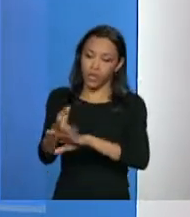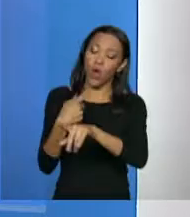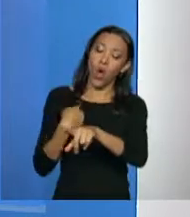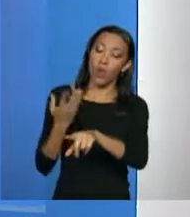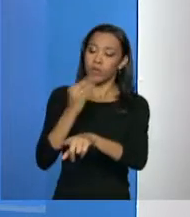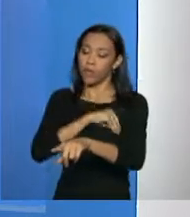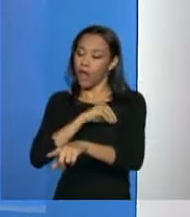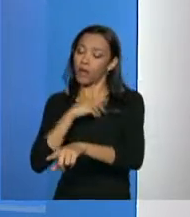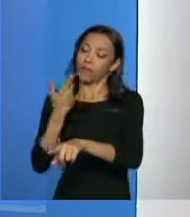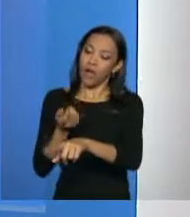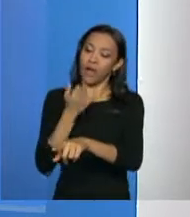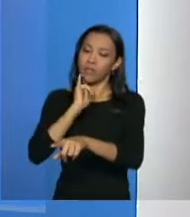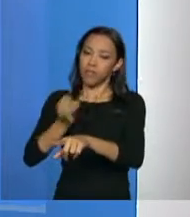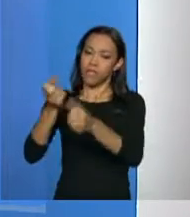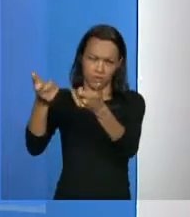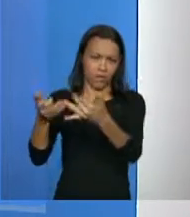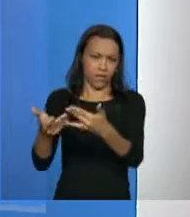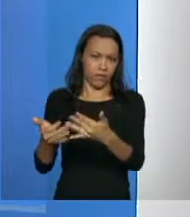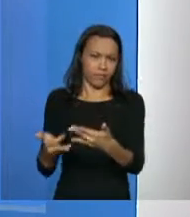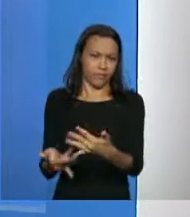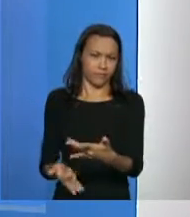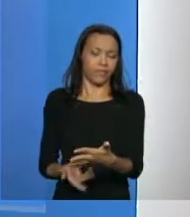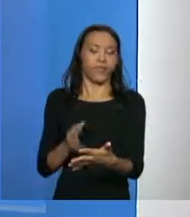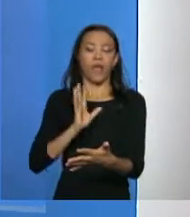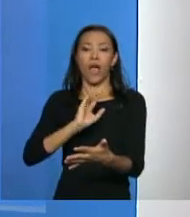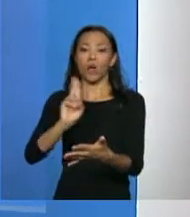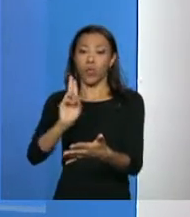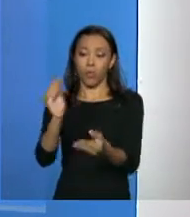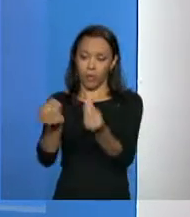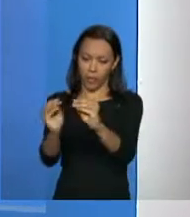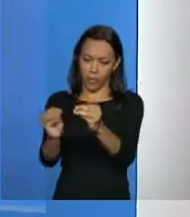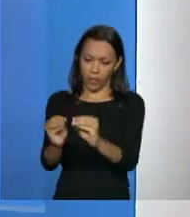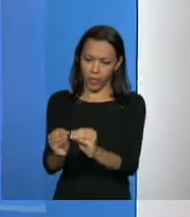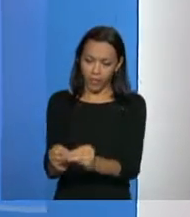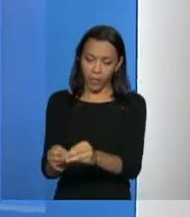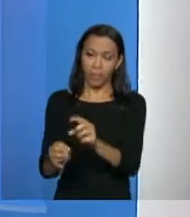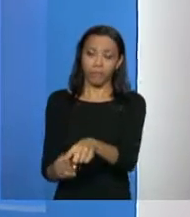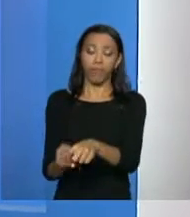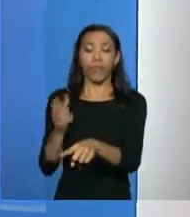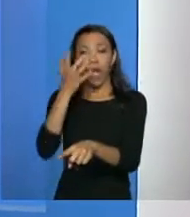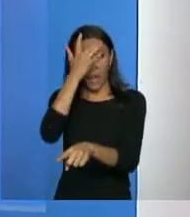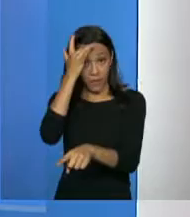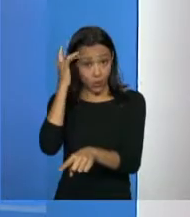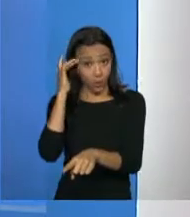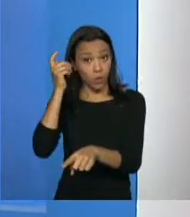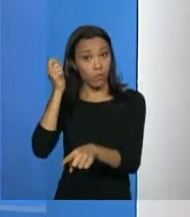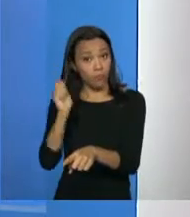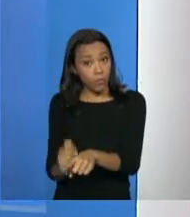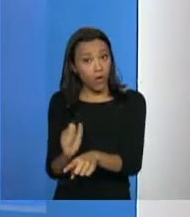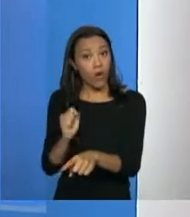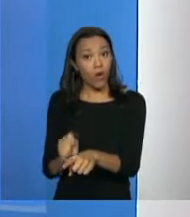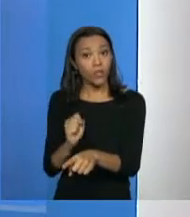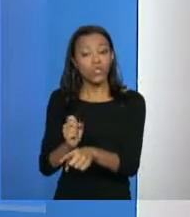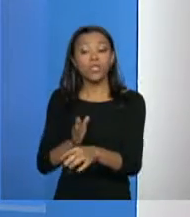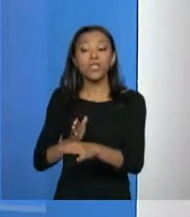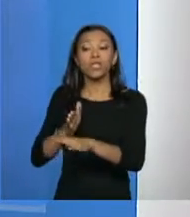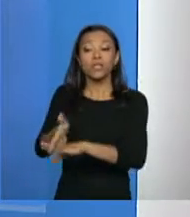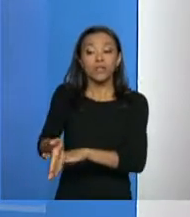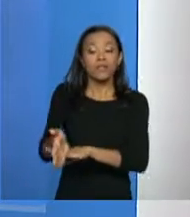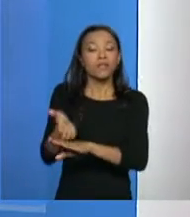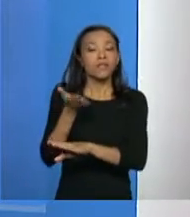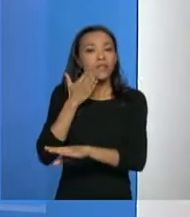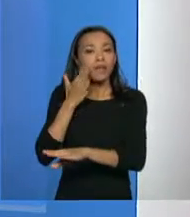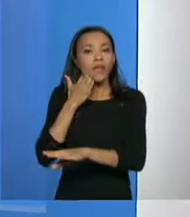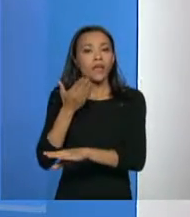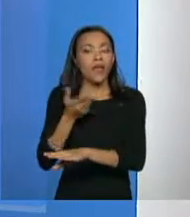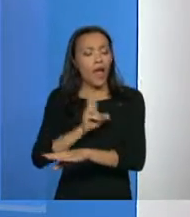é tal, eu estou no Cadastro Único. Essa pessoa lá do Minha Casa Minha Vida já pode consultar o Cadastro Único. Ah, de fato, a senhora